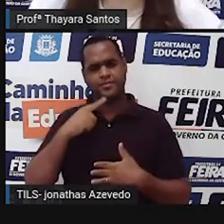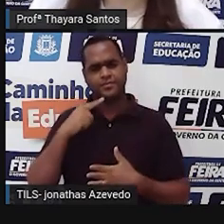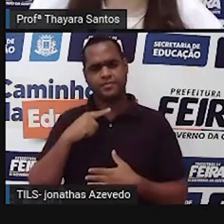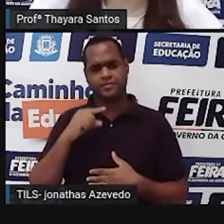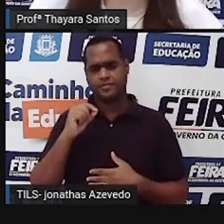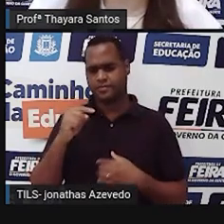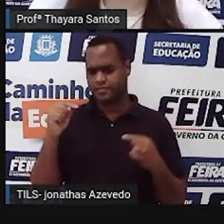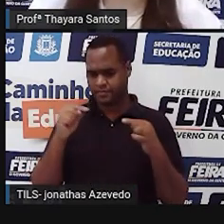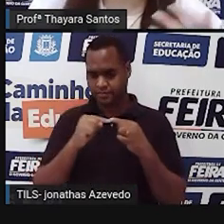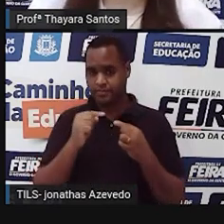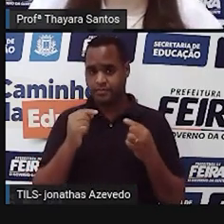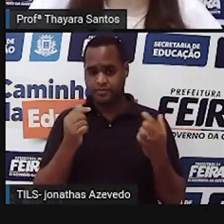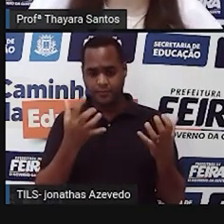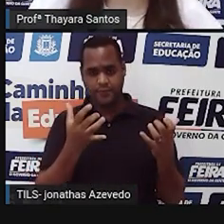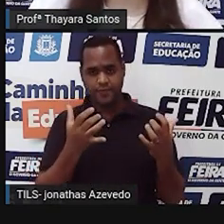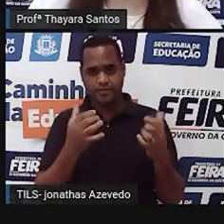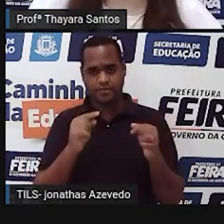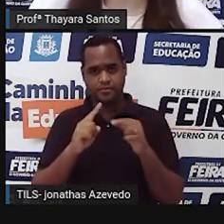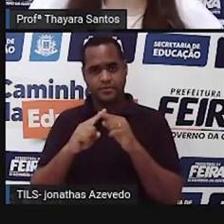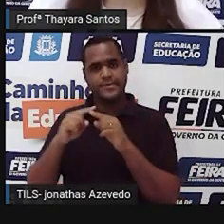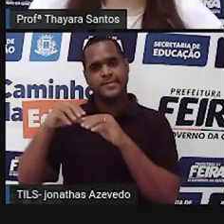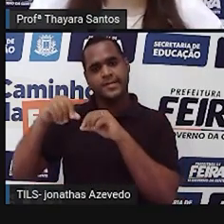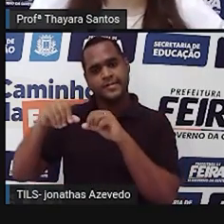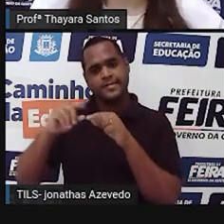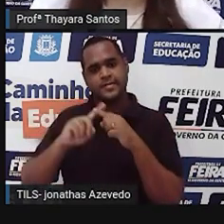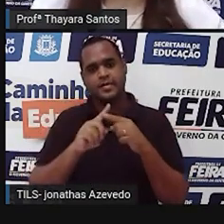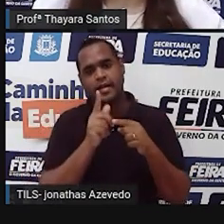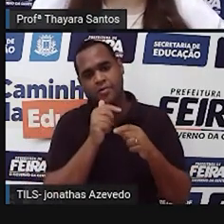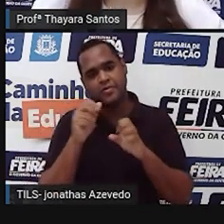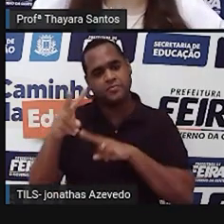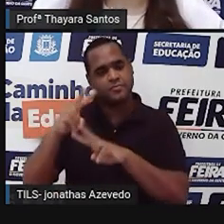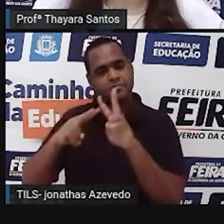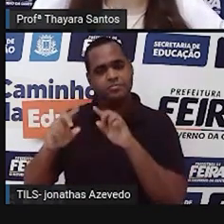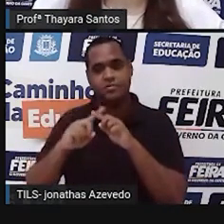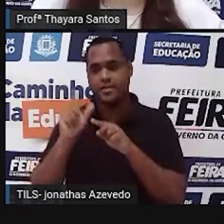Terra. E isso influenciaria na personalidade das pessoas.